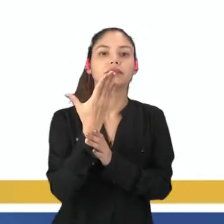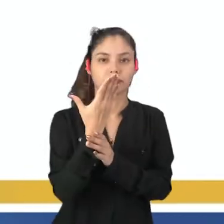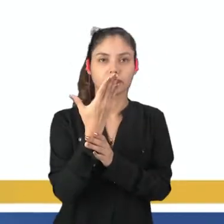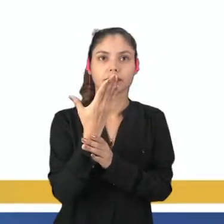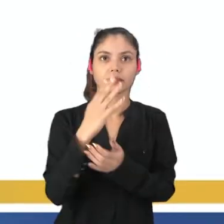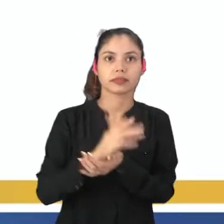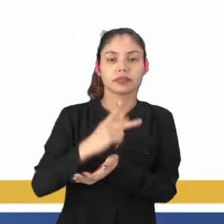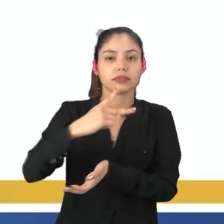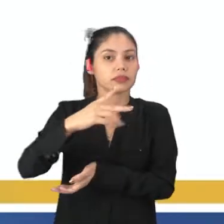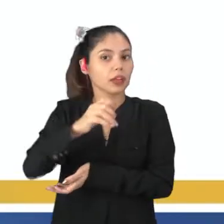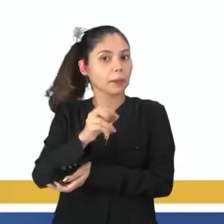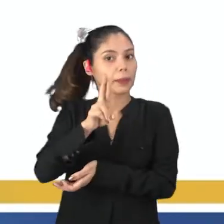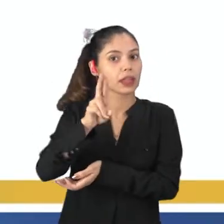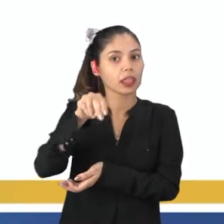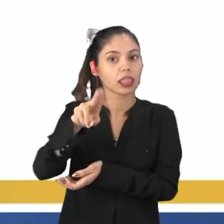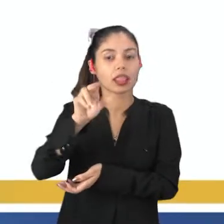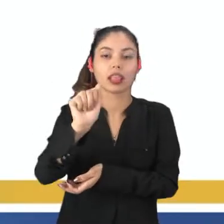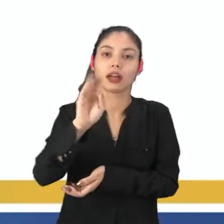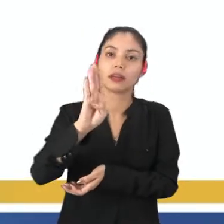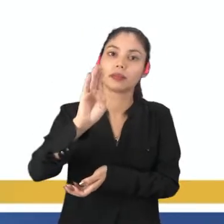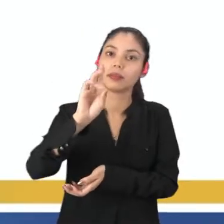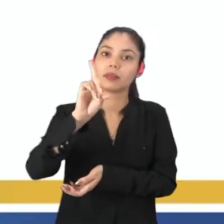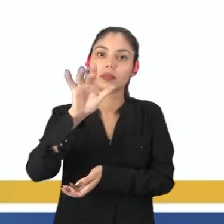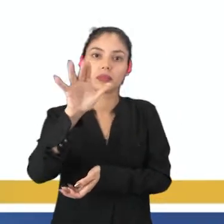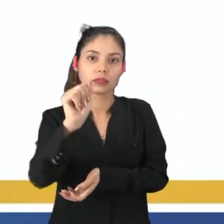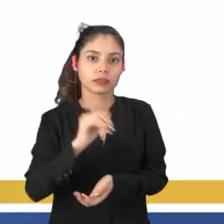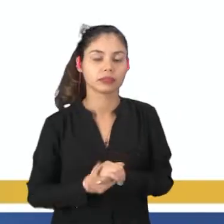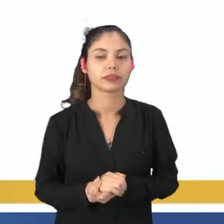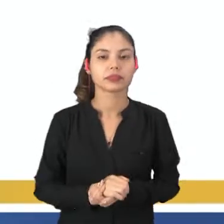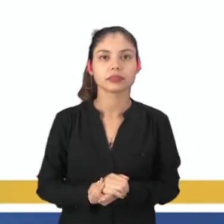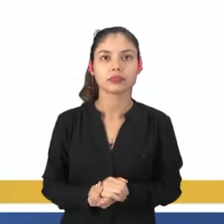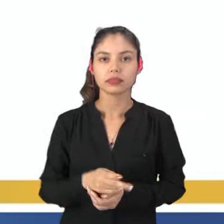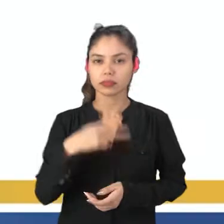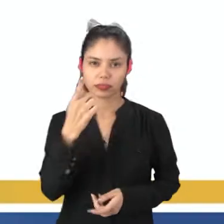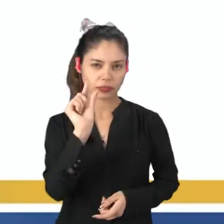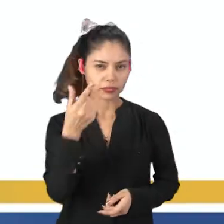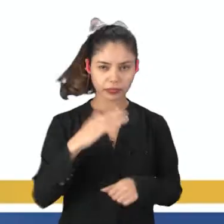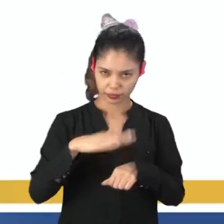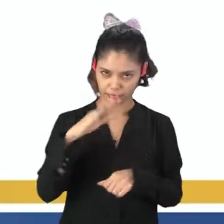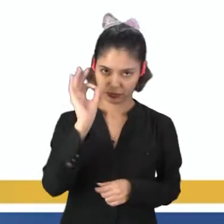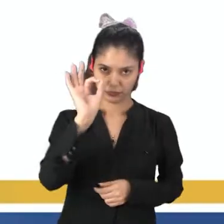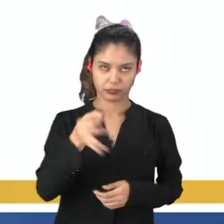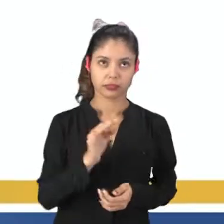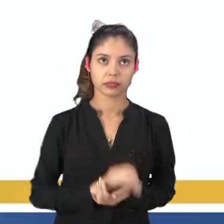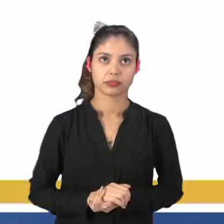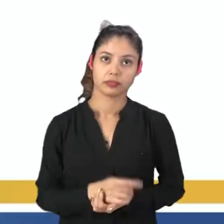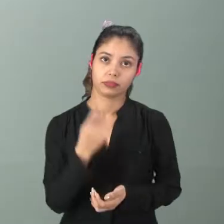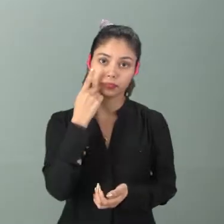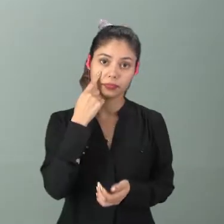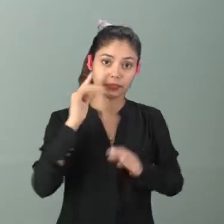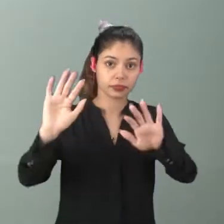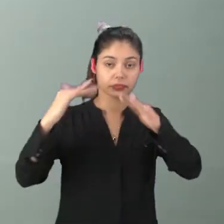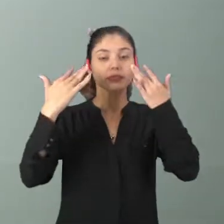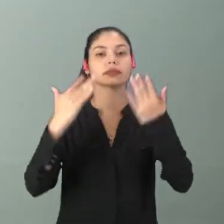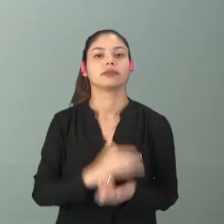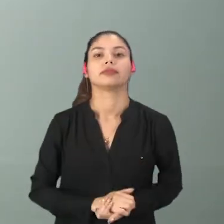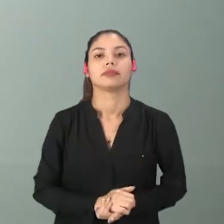Pernambuco, e nós vamos falar um pouquinho mais sobre ela, certo? Agora, olha aqui para mim.